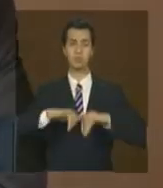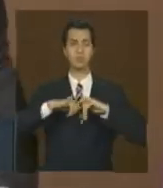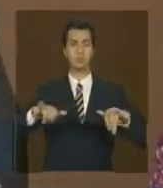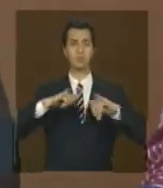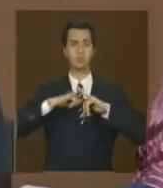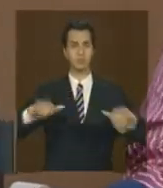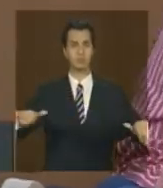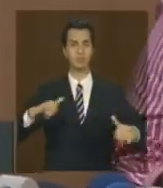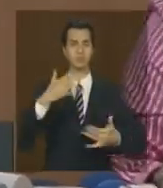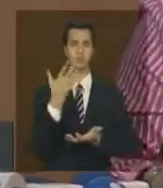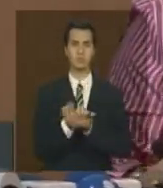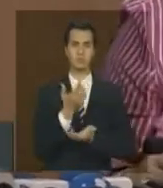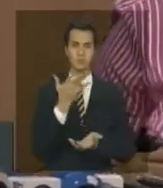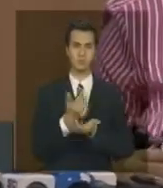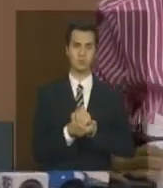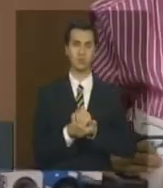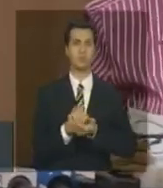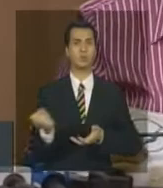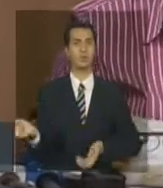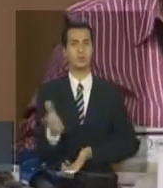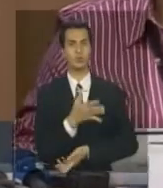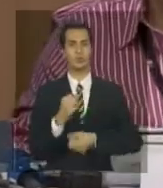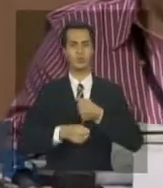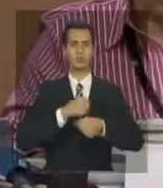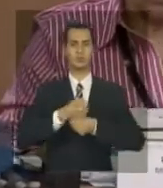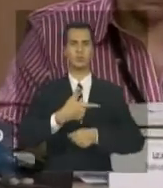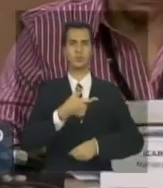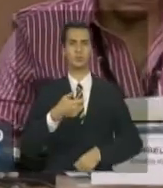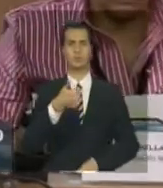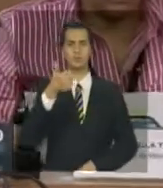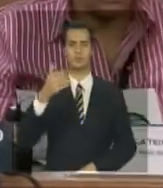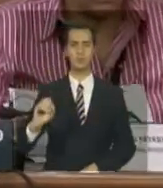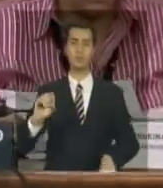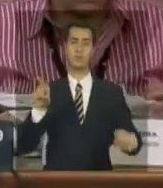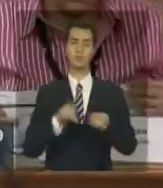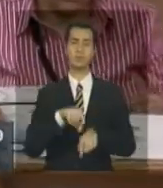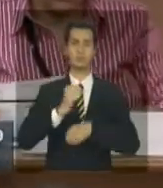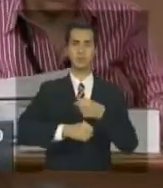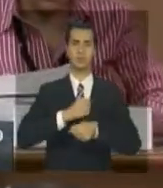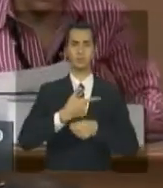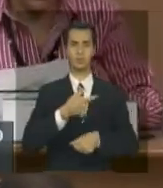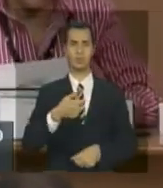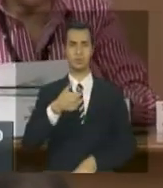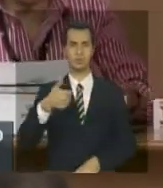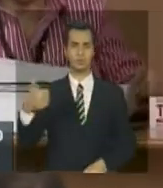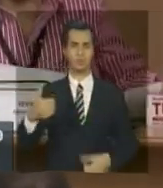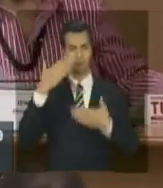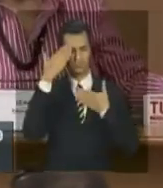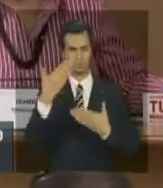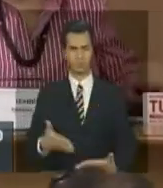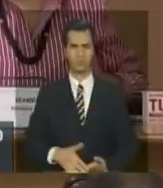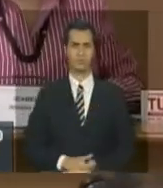atualizando os dados para 2010 e logo em seguida para 2011 em todos esses biomas obrigado